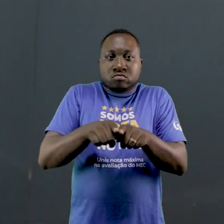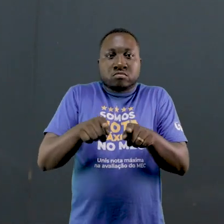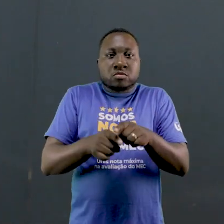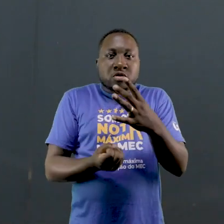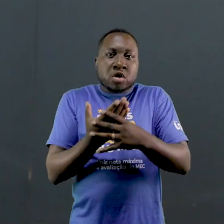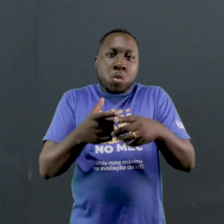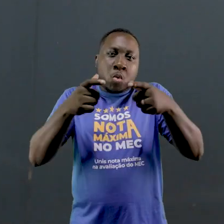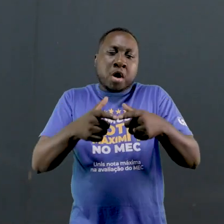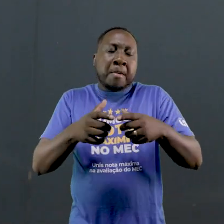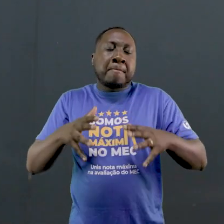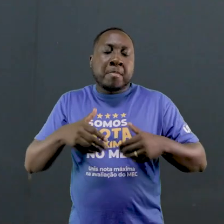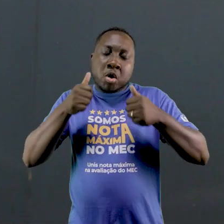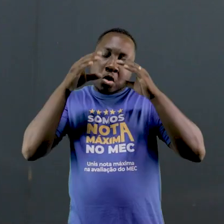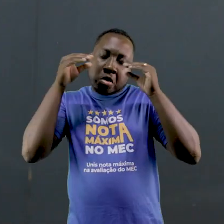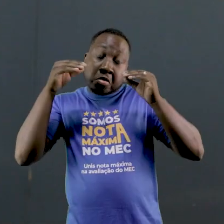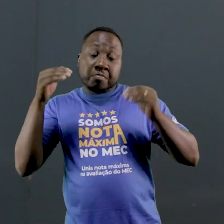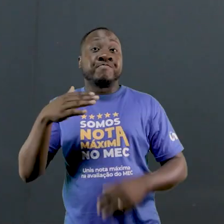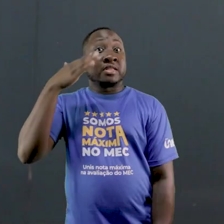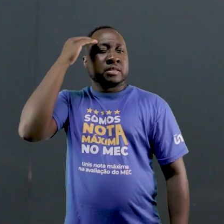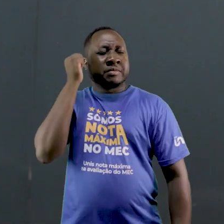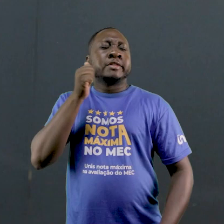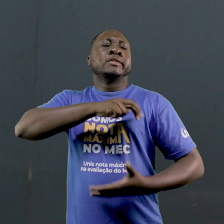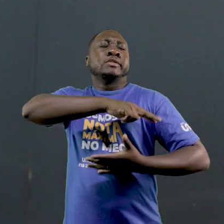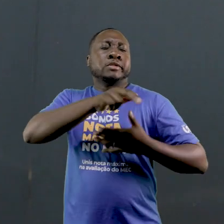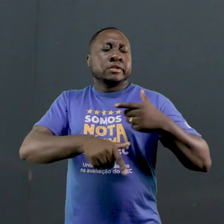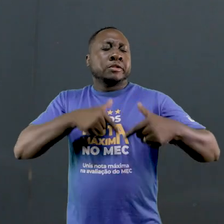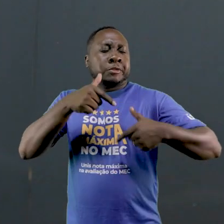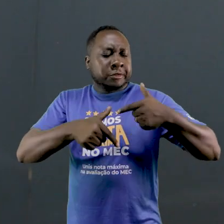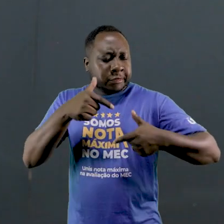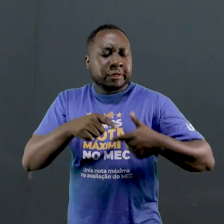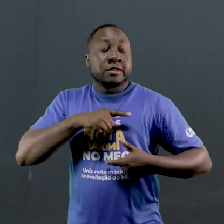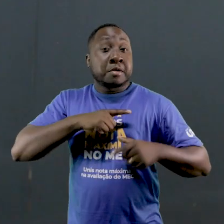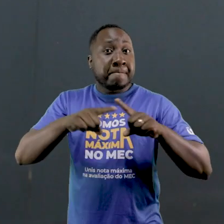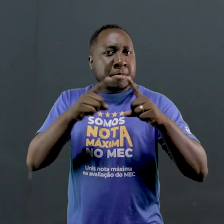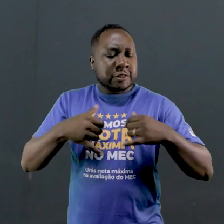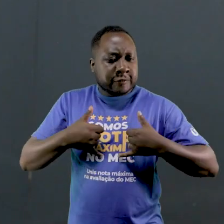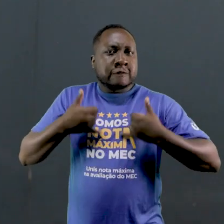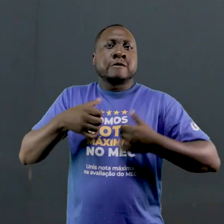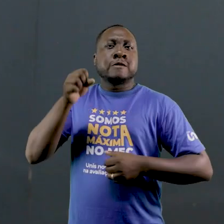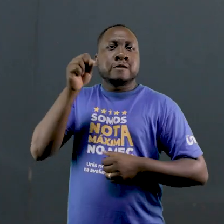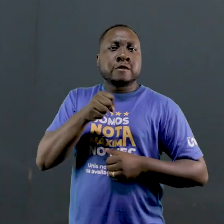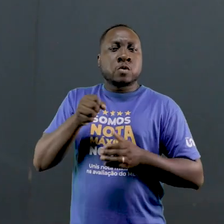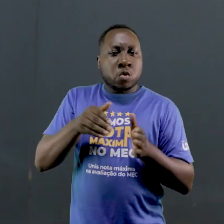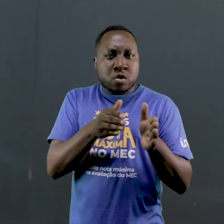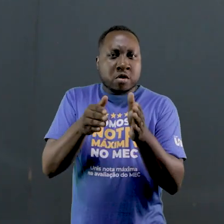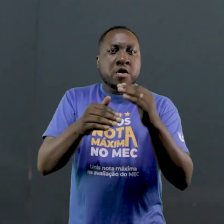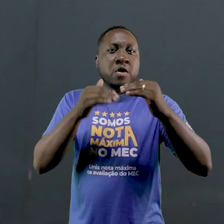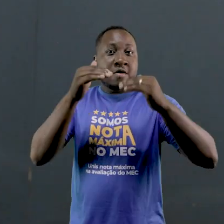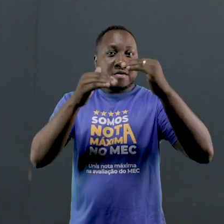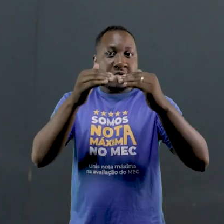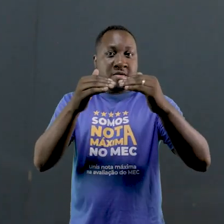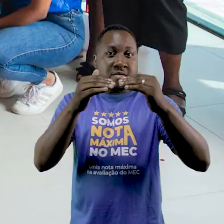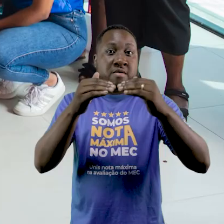diverso e enriquecedor. Sabemos que temos muitas ações para realizar em nossa instituição, mas nos orgulhamos muito do caminho que estamos